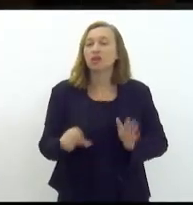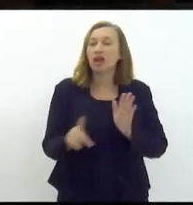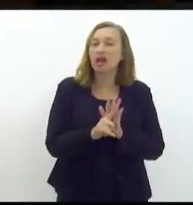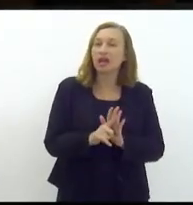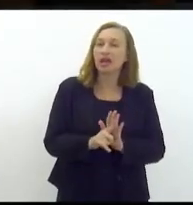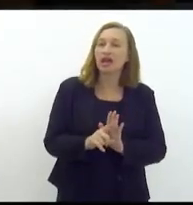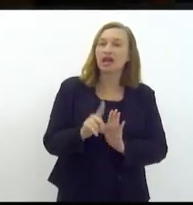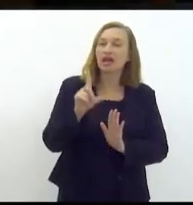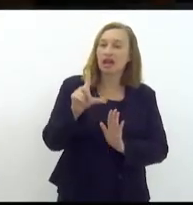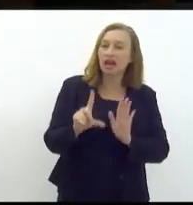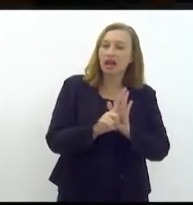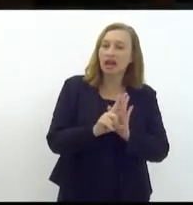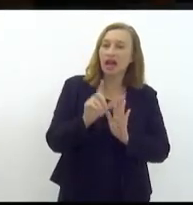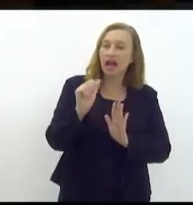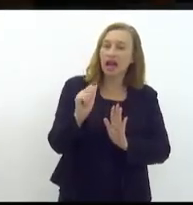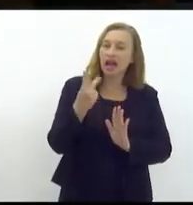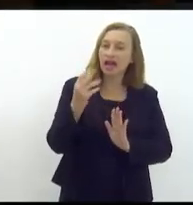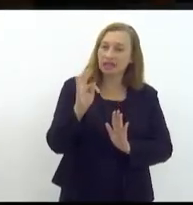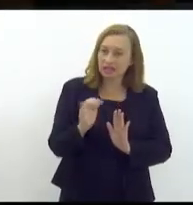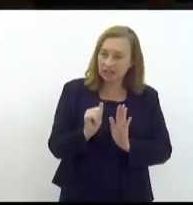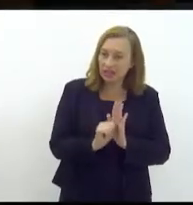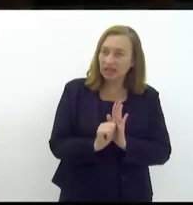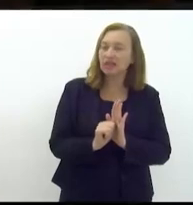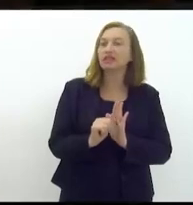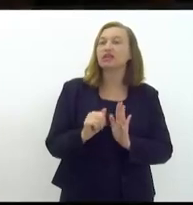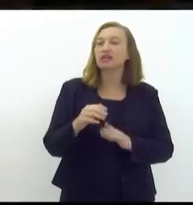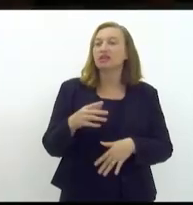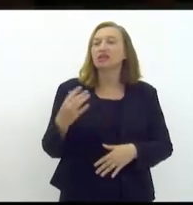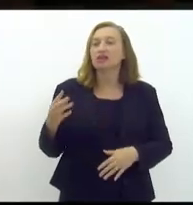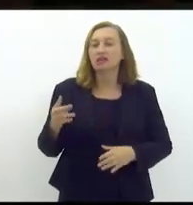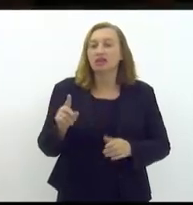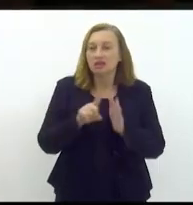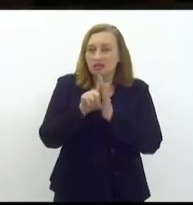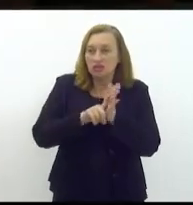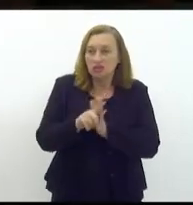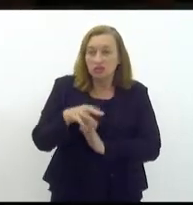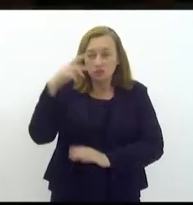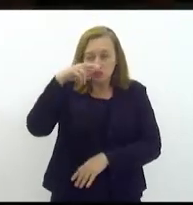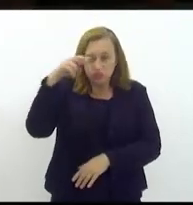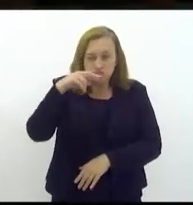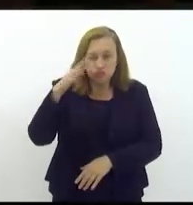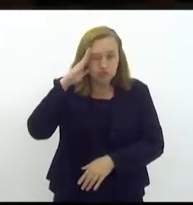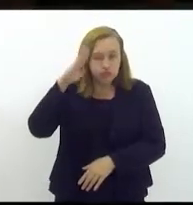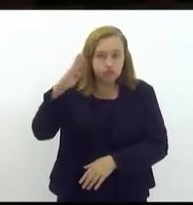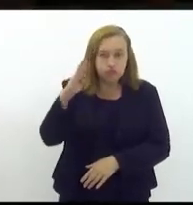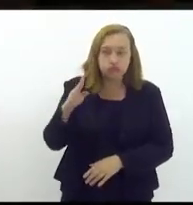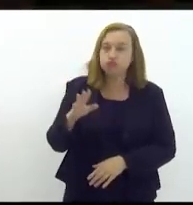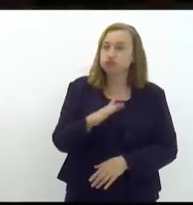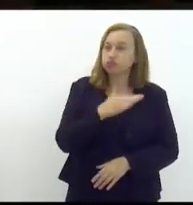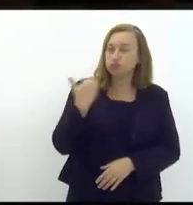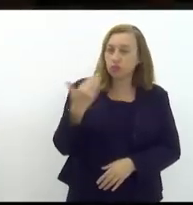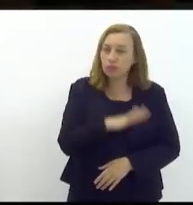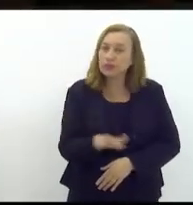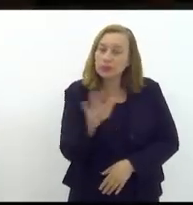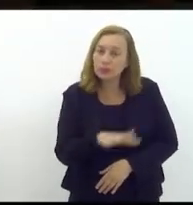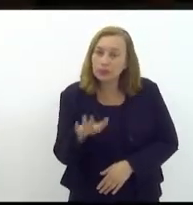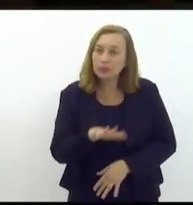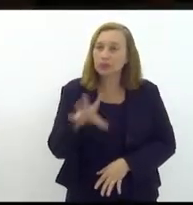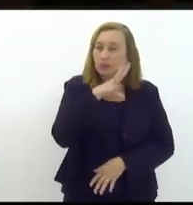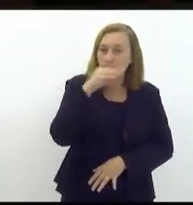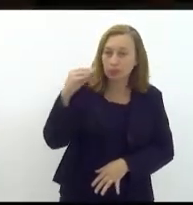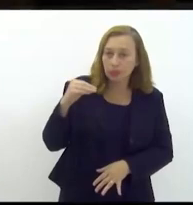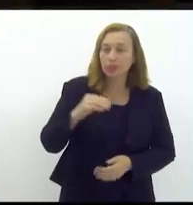chamada lei Ágata Félix que garante prioridade de investigação em casos de assassinatos de crianças e